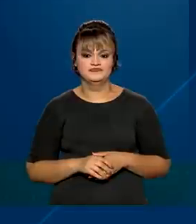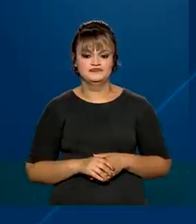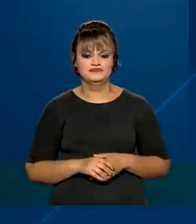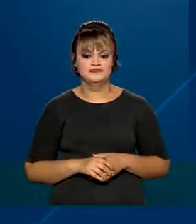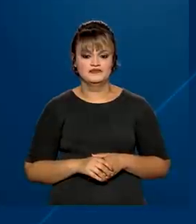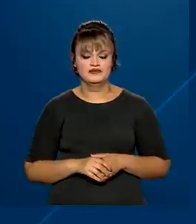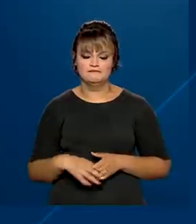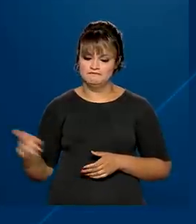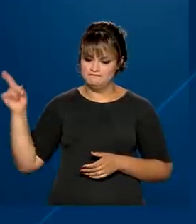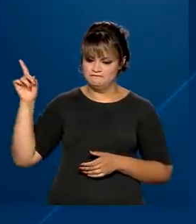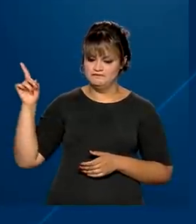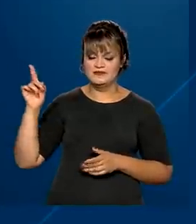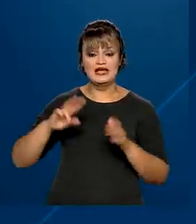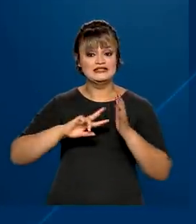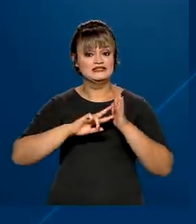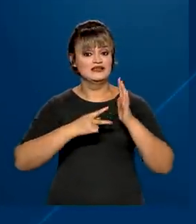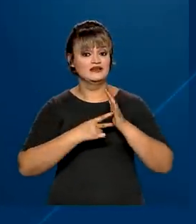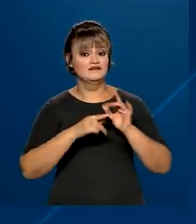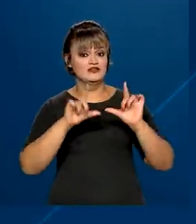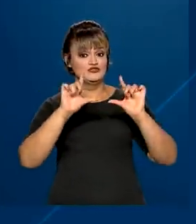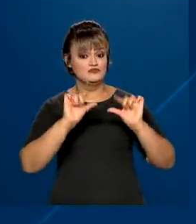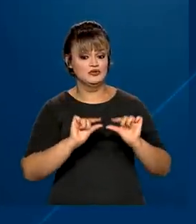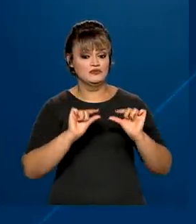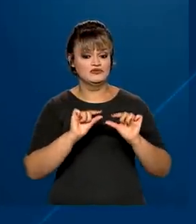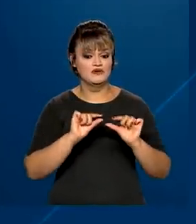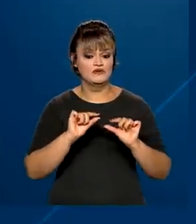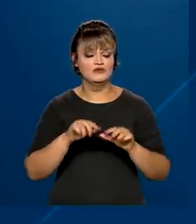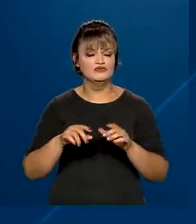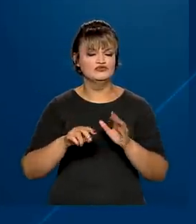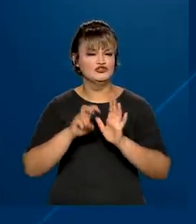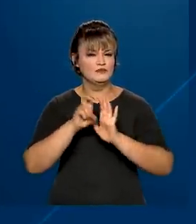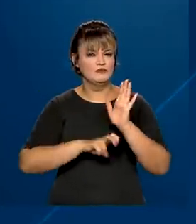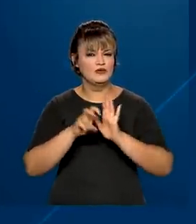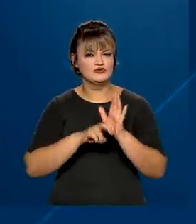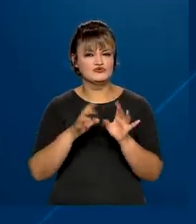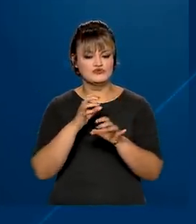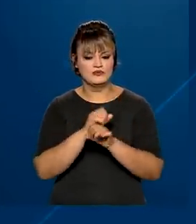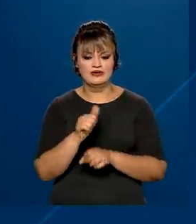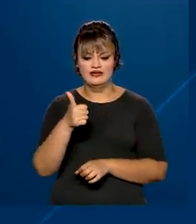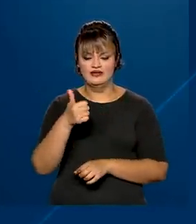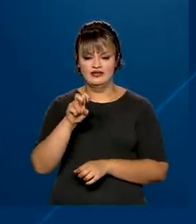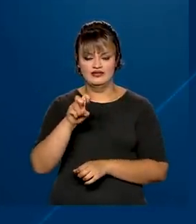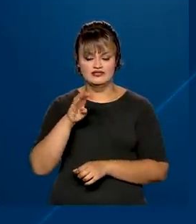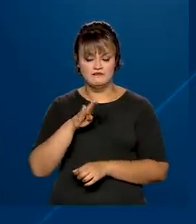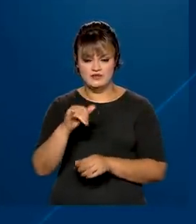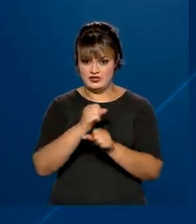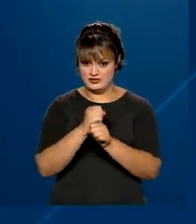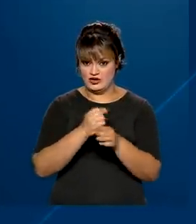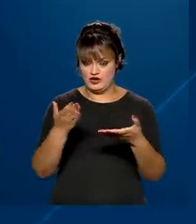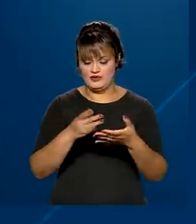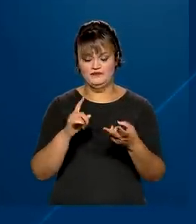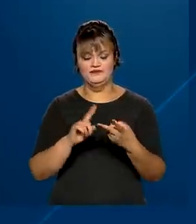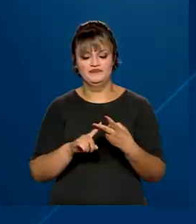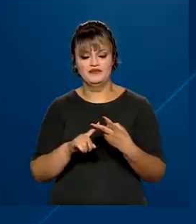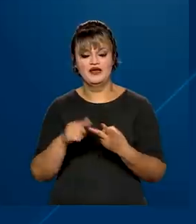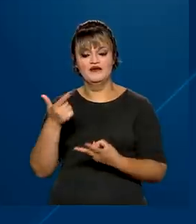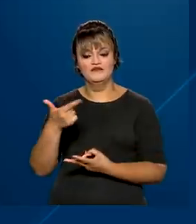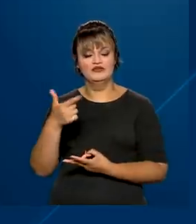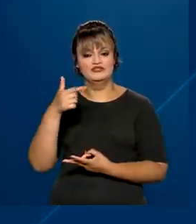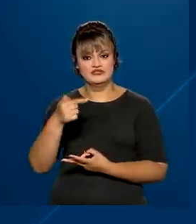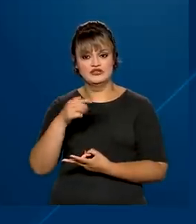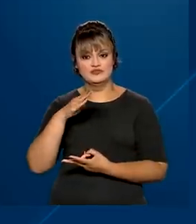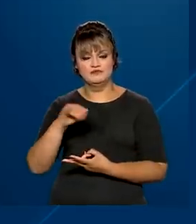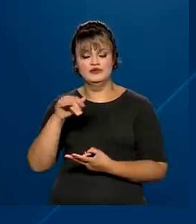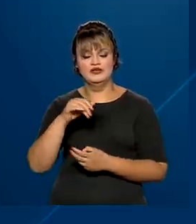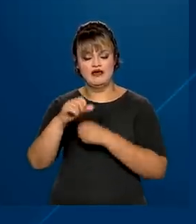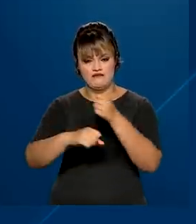O corte representa uma diminuição da receita do governo com impostos de cerca de R$ 15 bilhões neste ano, de R$ 27 bilhões em